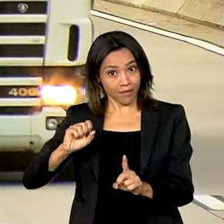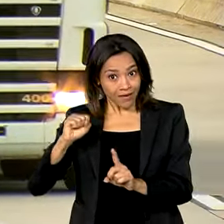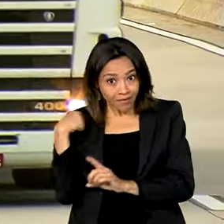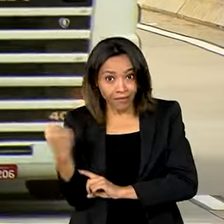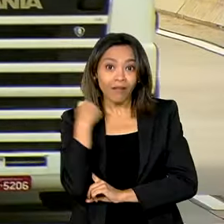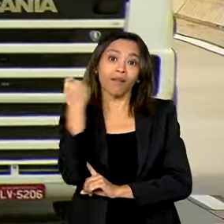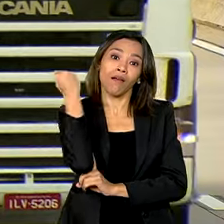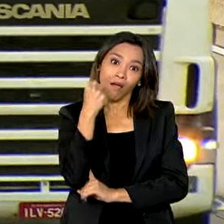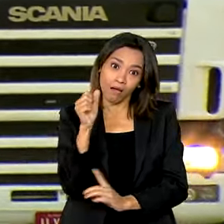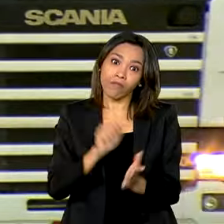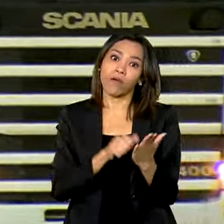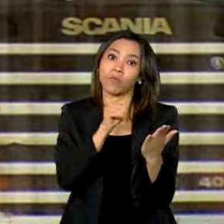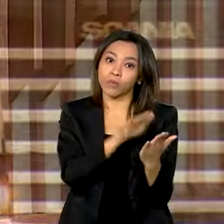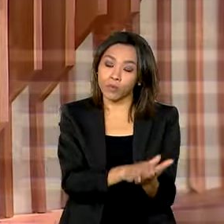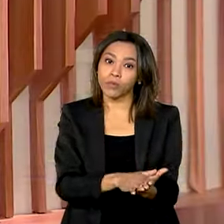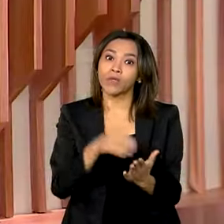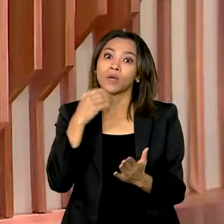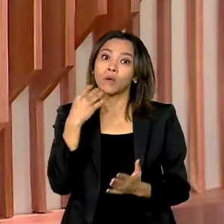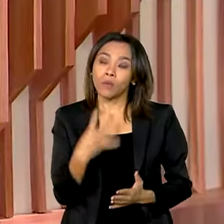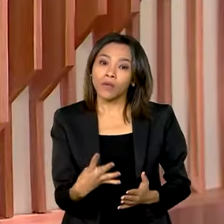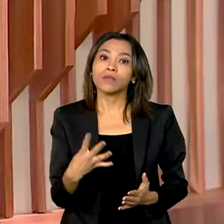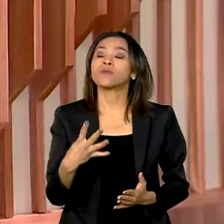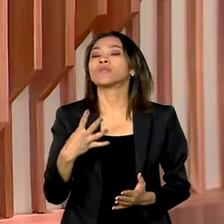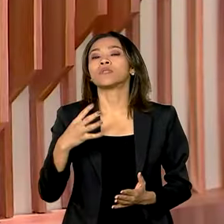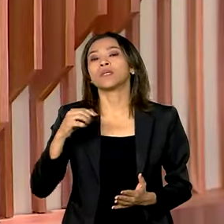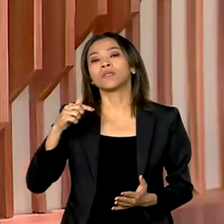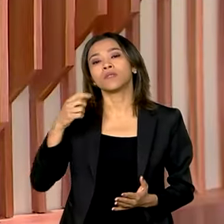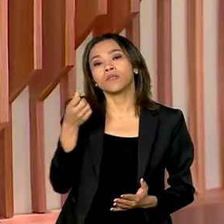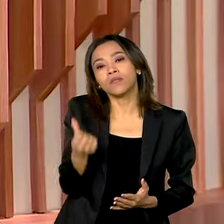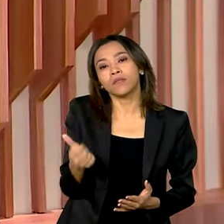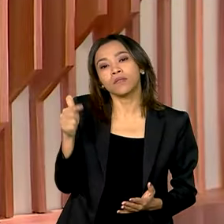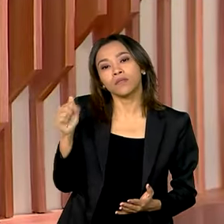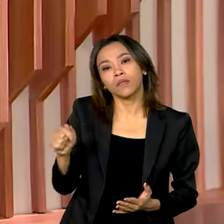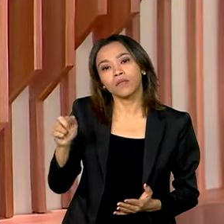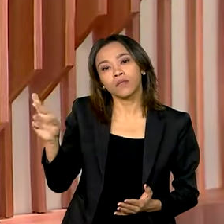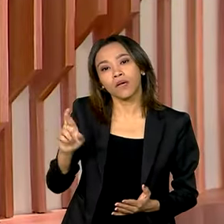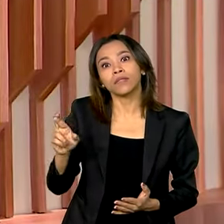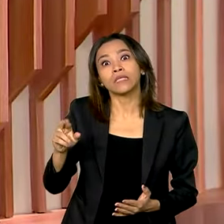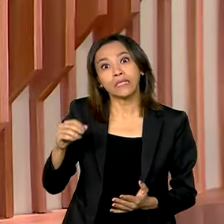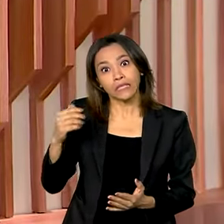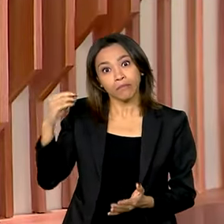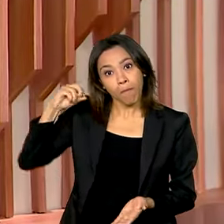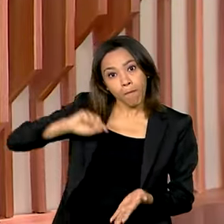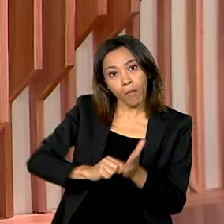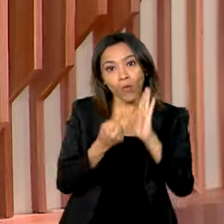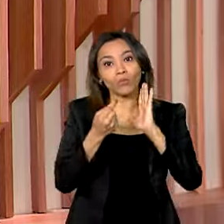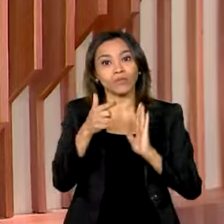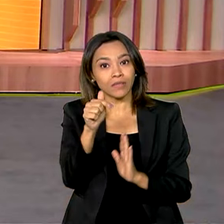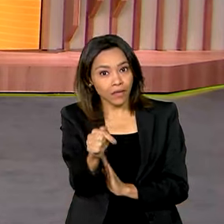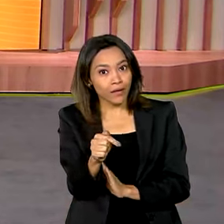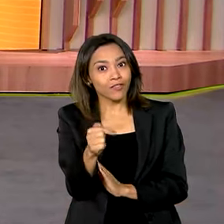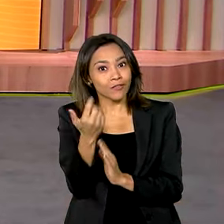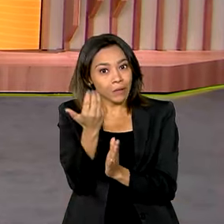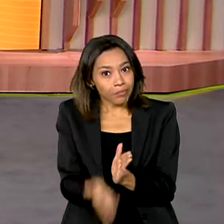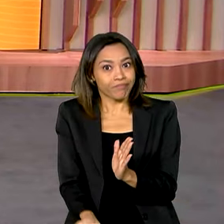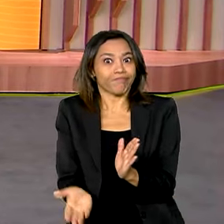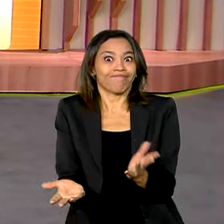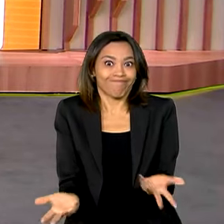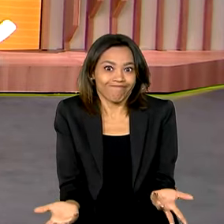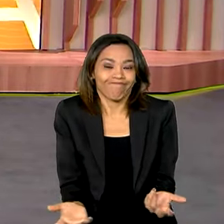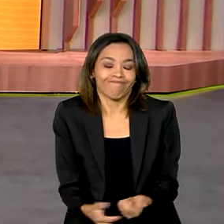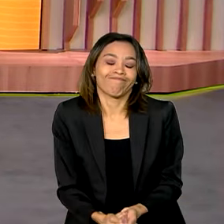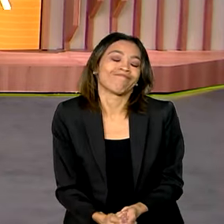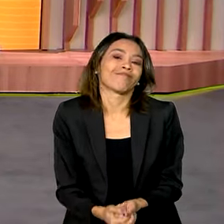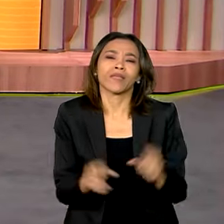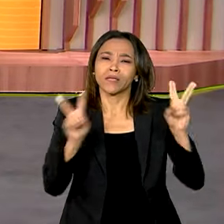.467,00 e ainda 7 pontos na carteira. Portanto, atenção. E por falar em